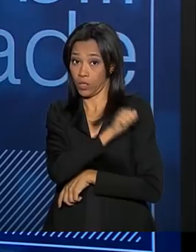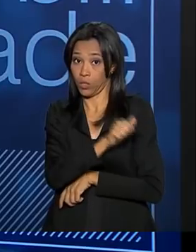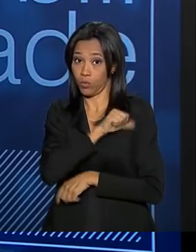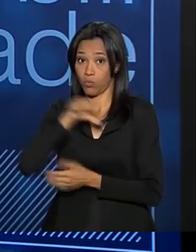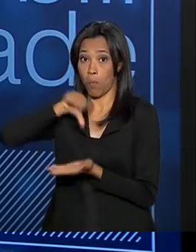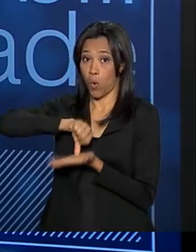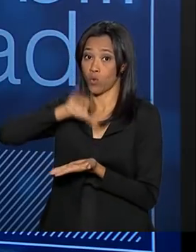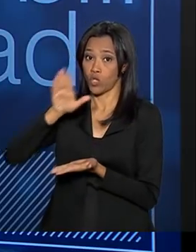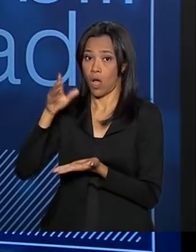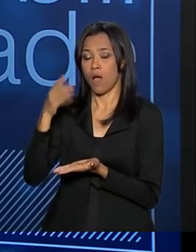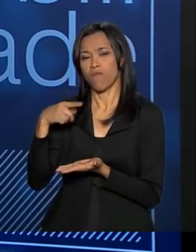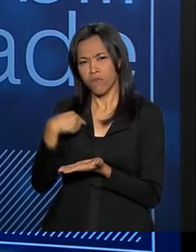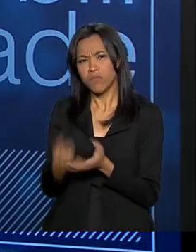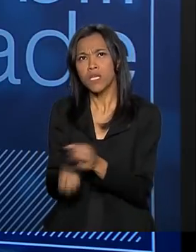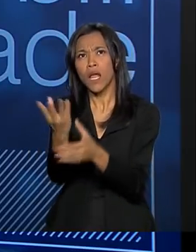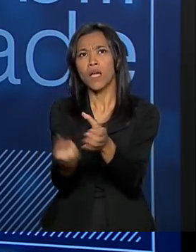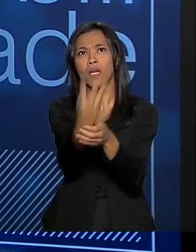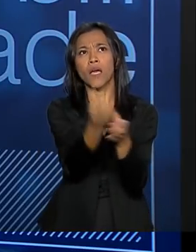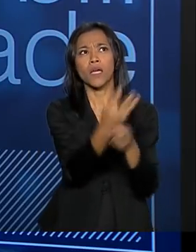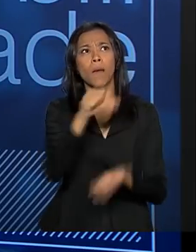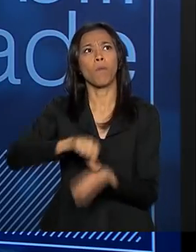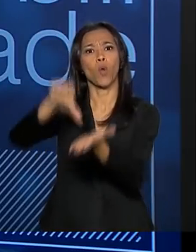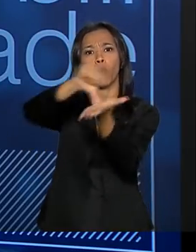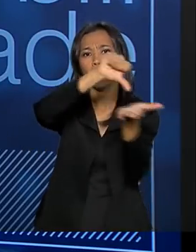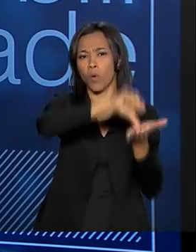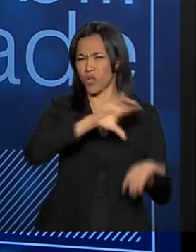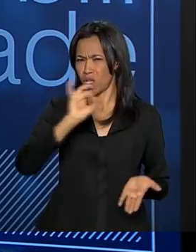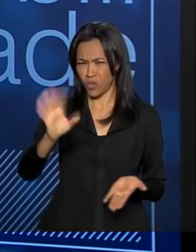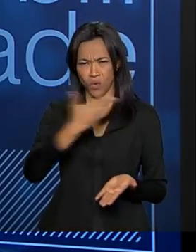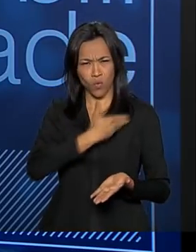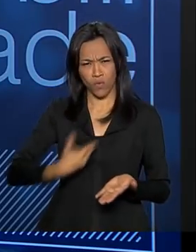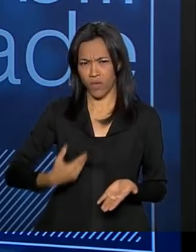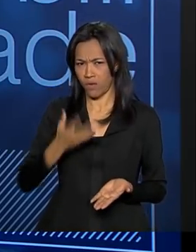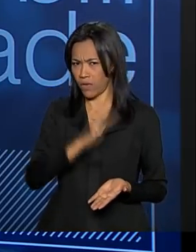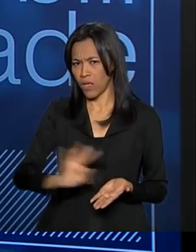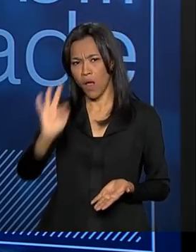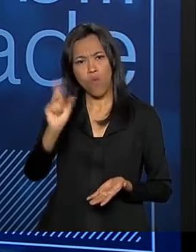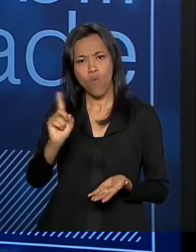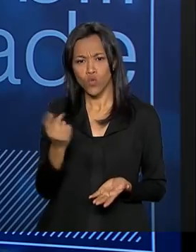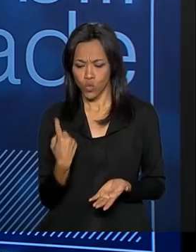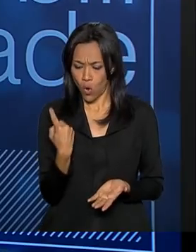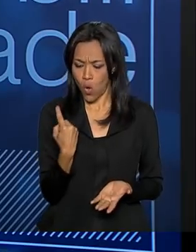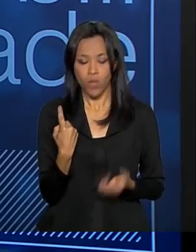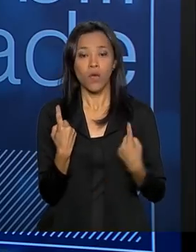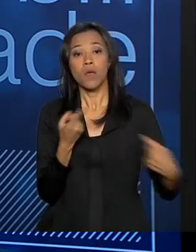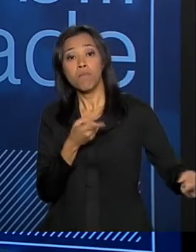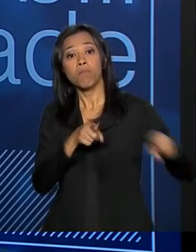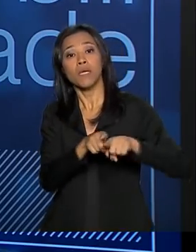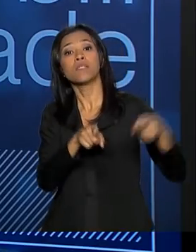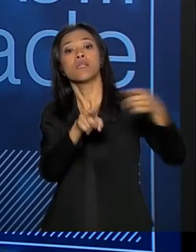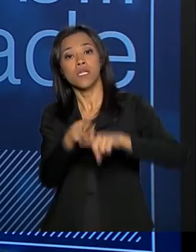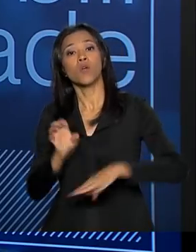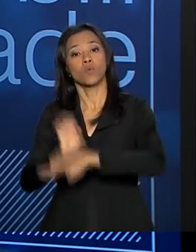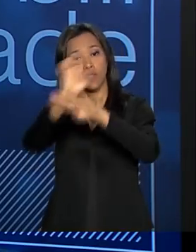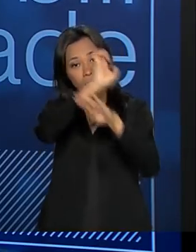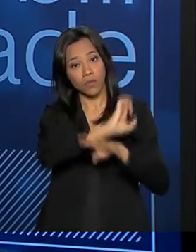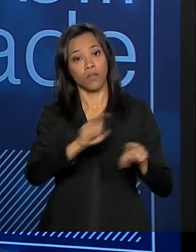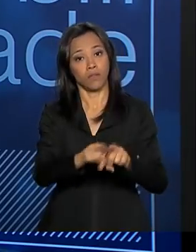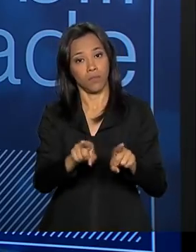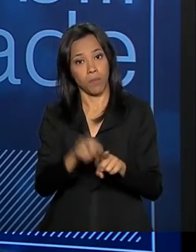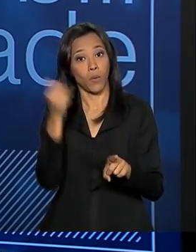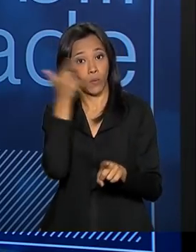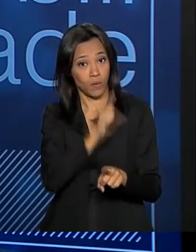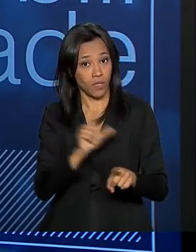nós vamos fazer vários polos tecnológicos, mas não é só do governo federal, é parceria com os outros poderes também, justamente para você ter essa